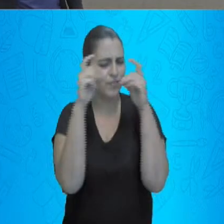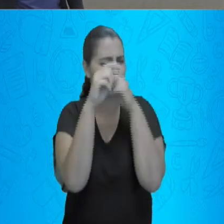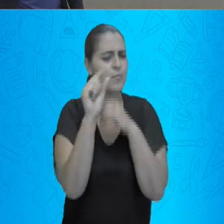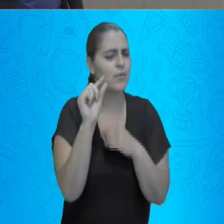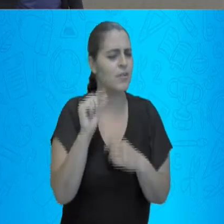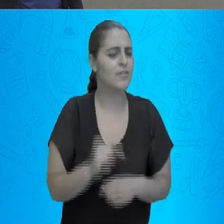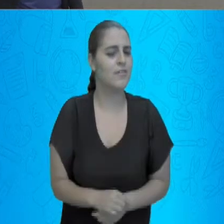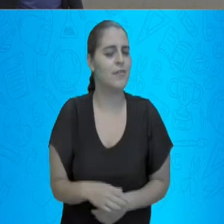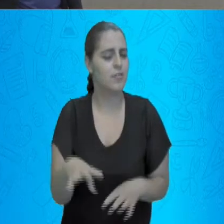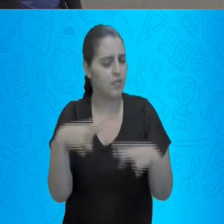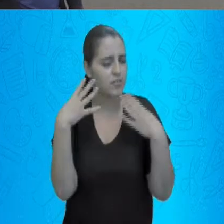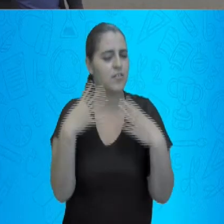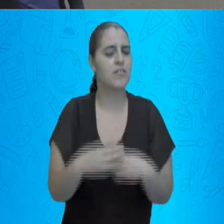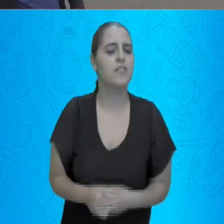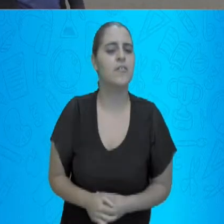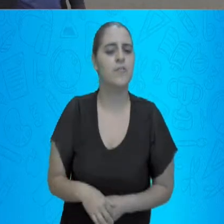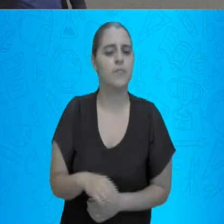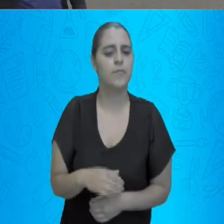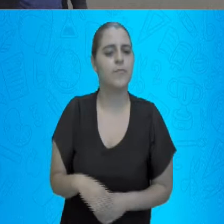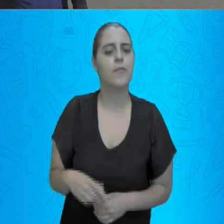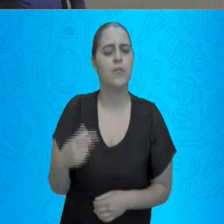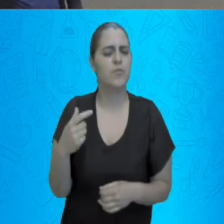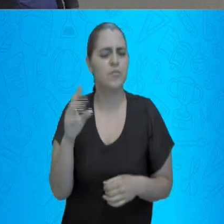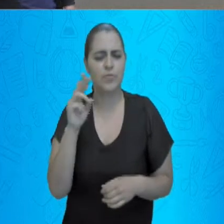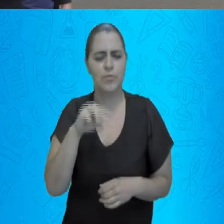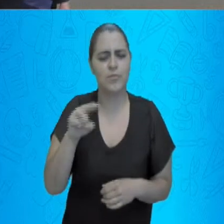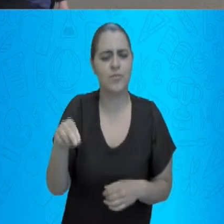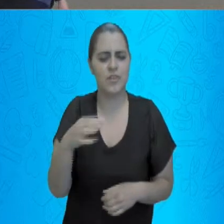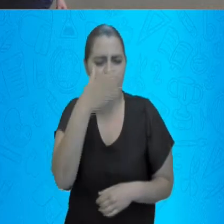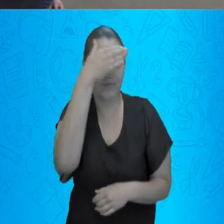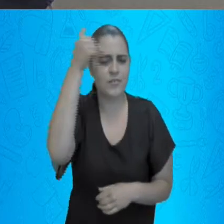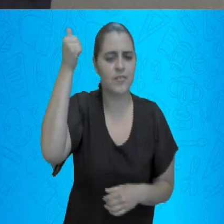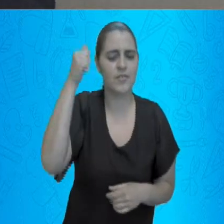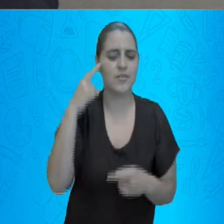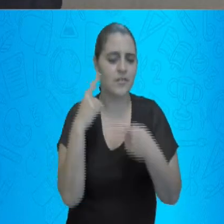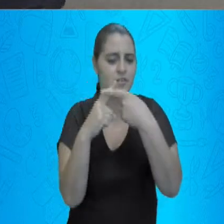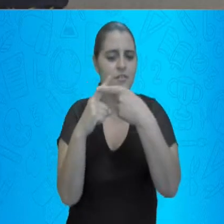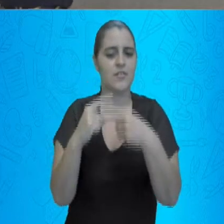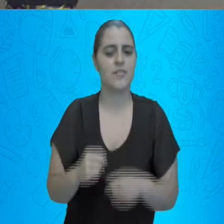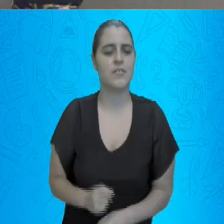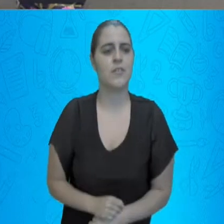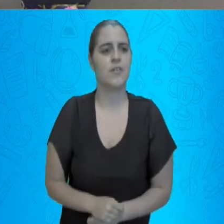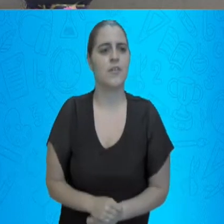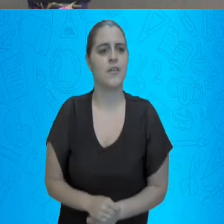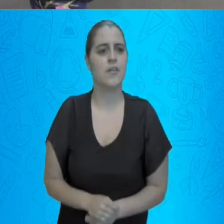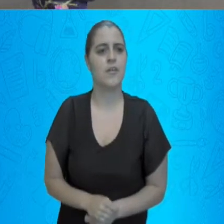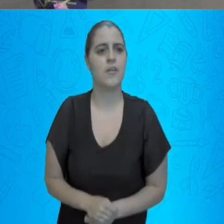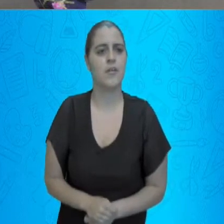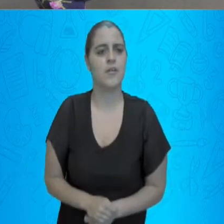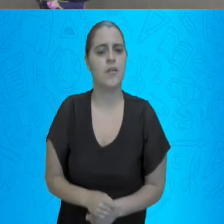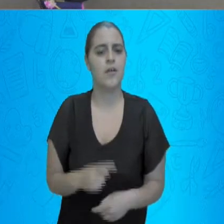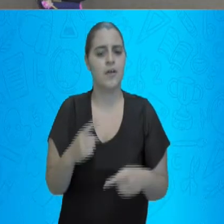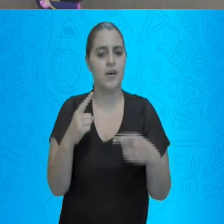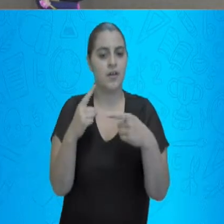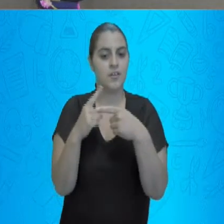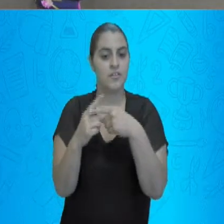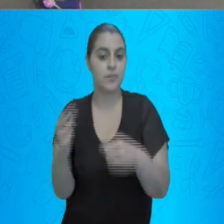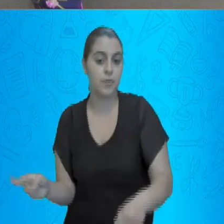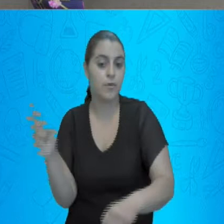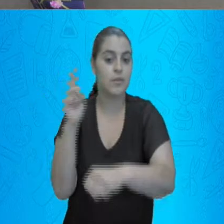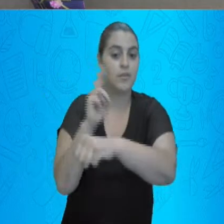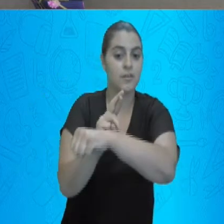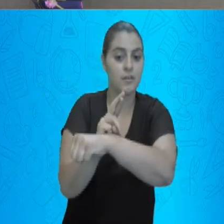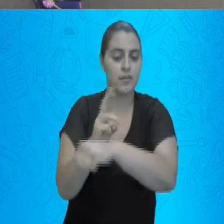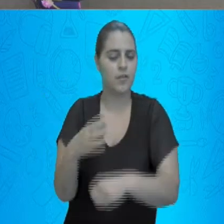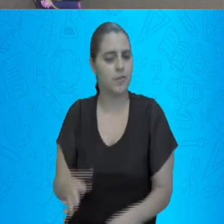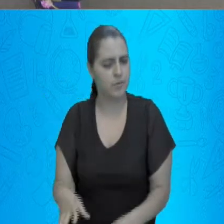mas se você prestar atenção, você nunca mais vai errar na adição. É a adição com reserva. Preste